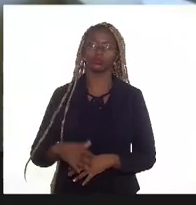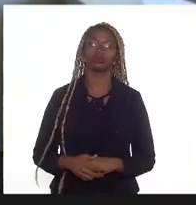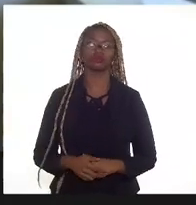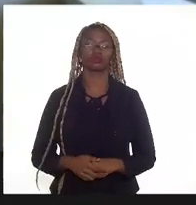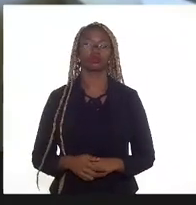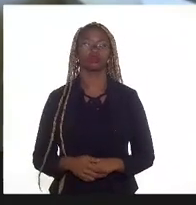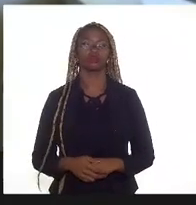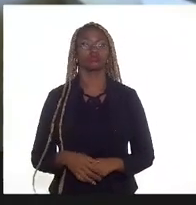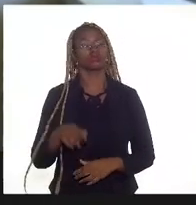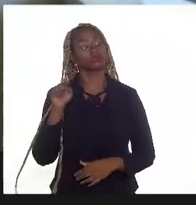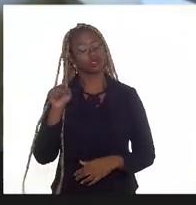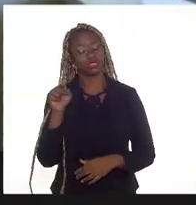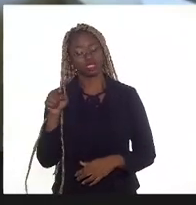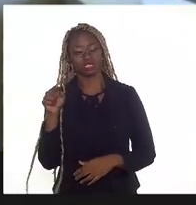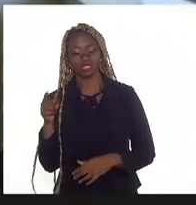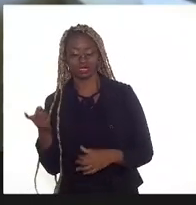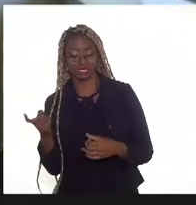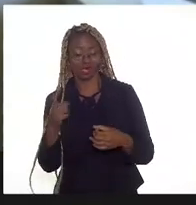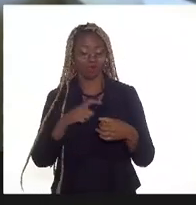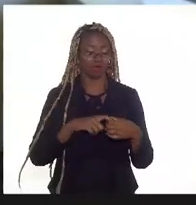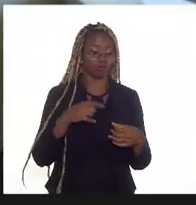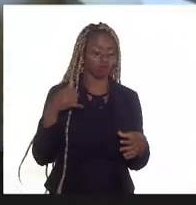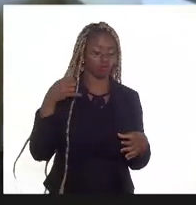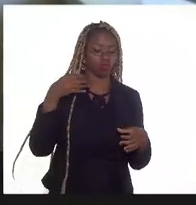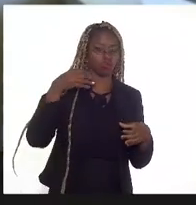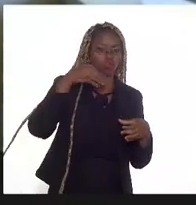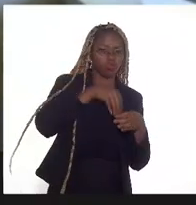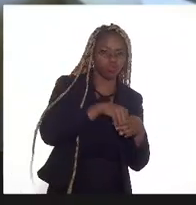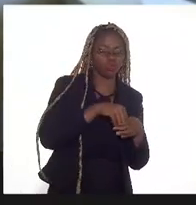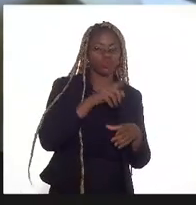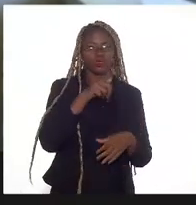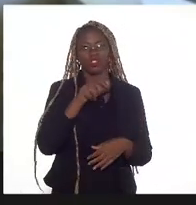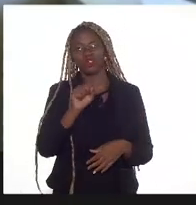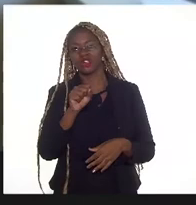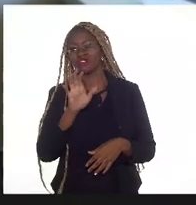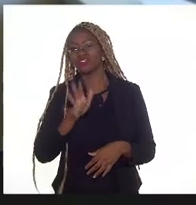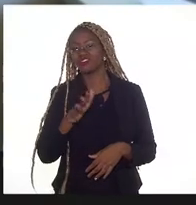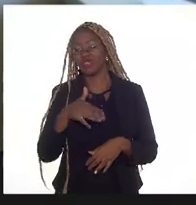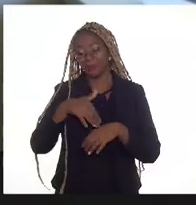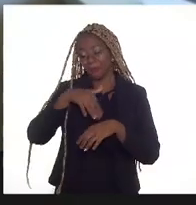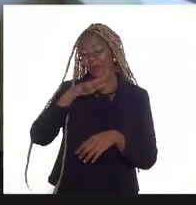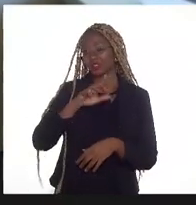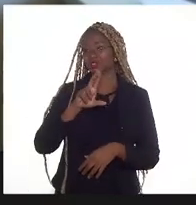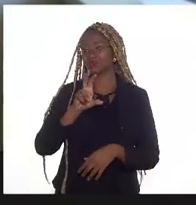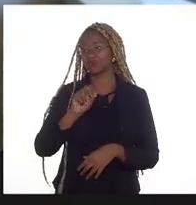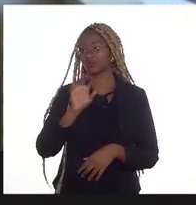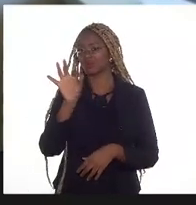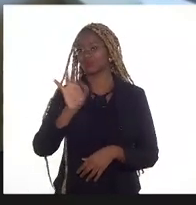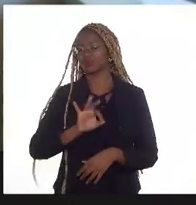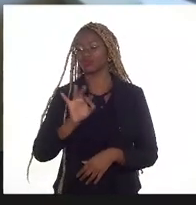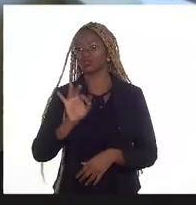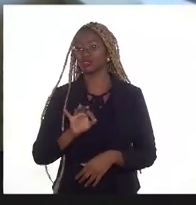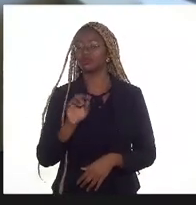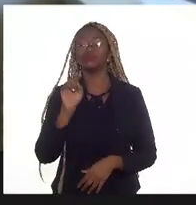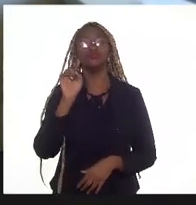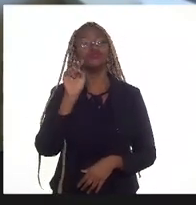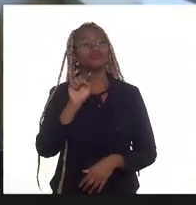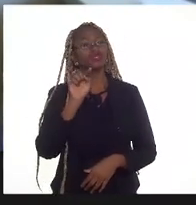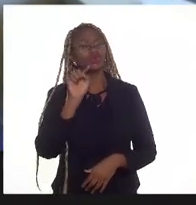Essa rejeção já passou 50%. A senhora